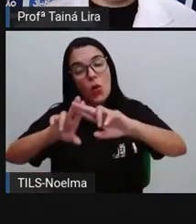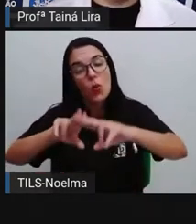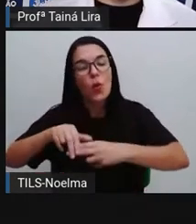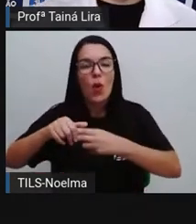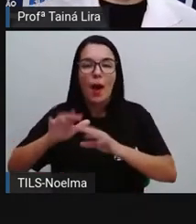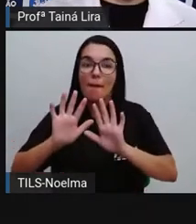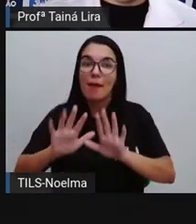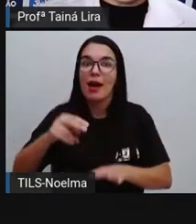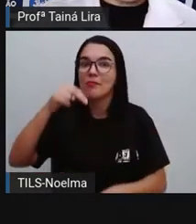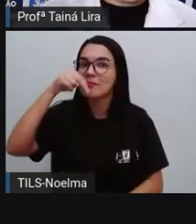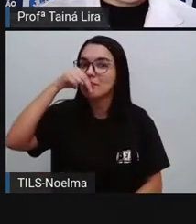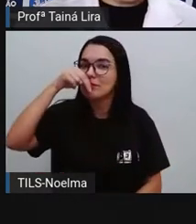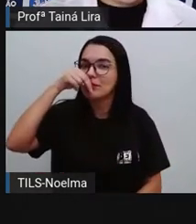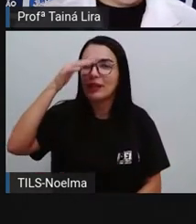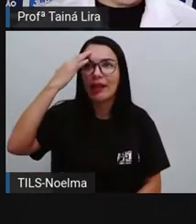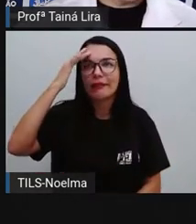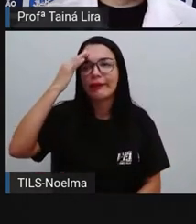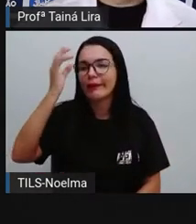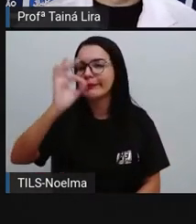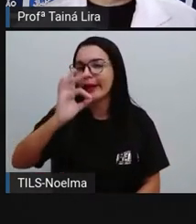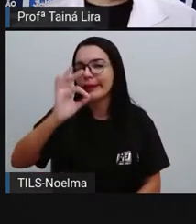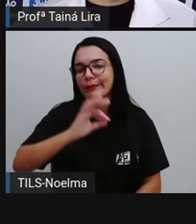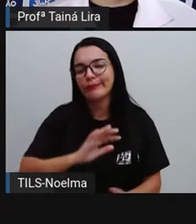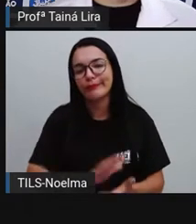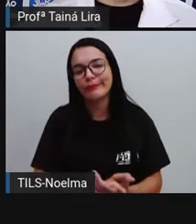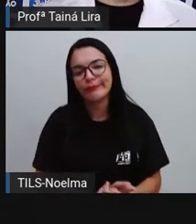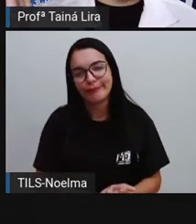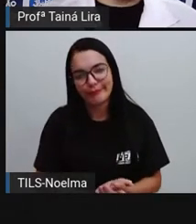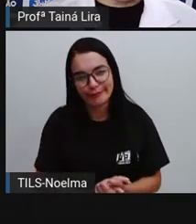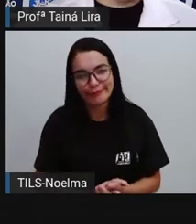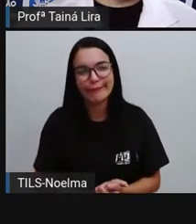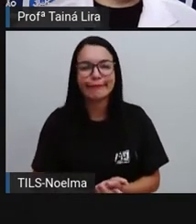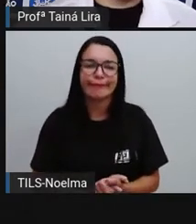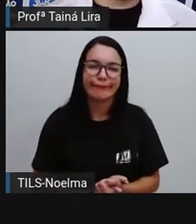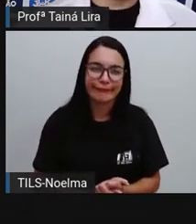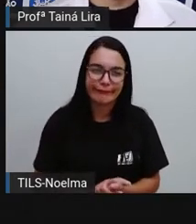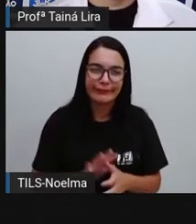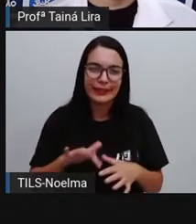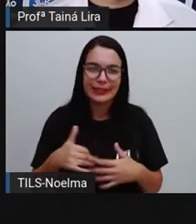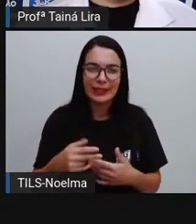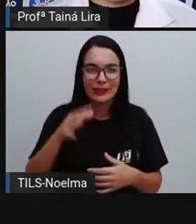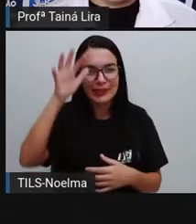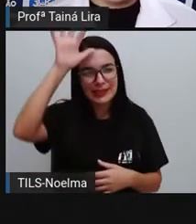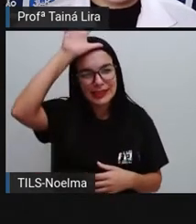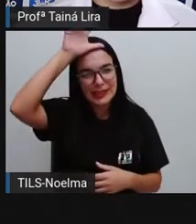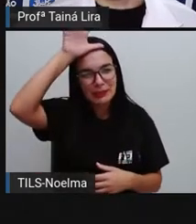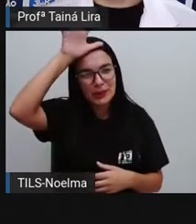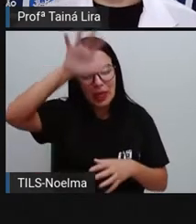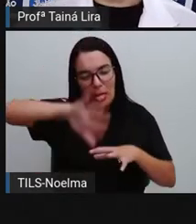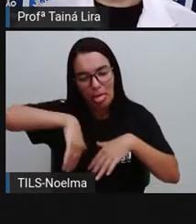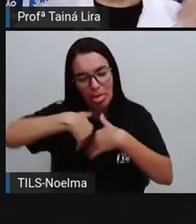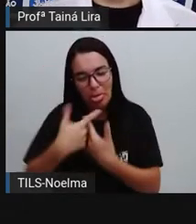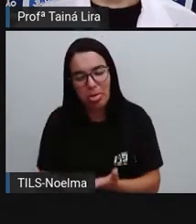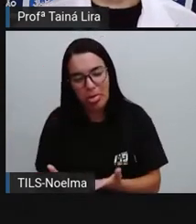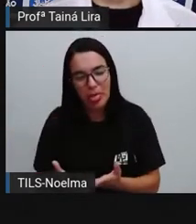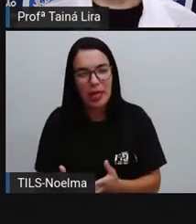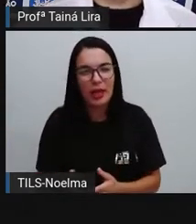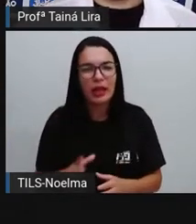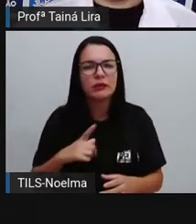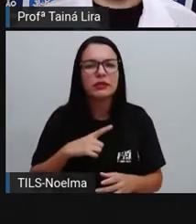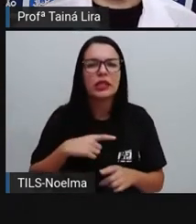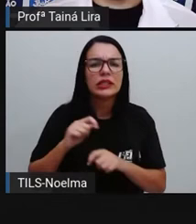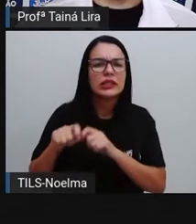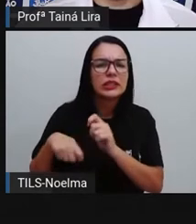entendeu. Ela foi e quebrou o galho, né? Derrubando aí Cebolinha. E quais sinais de